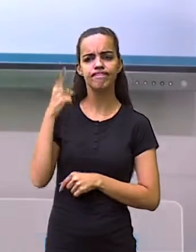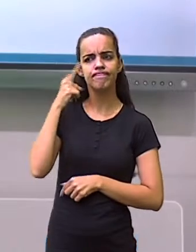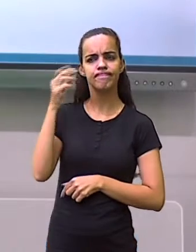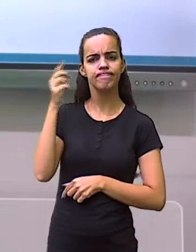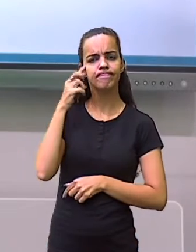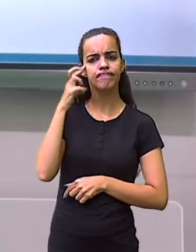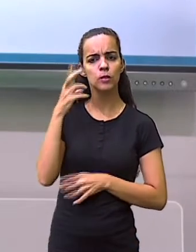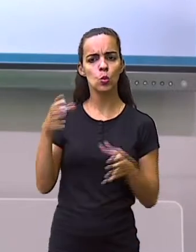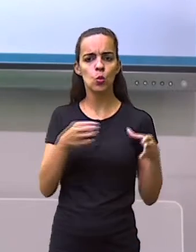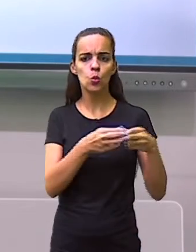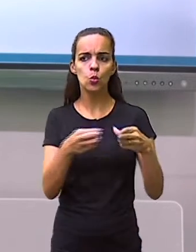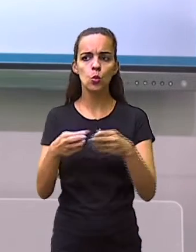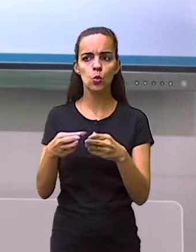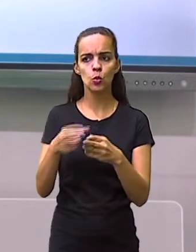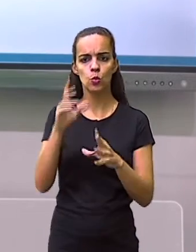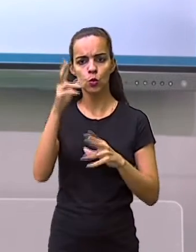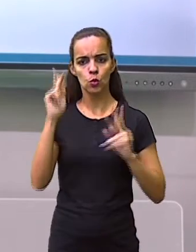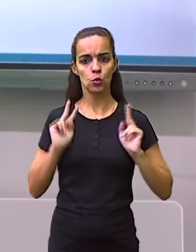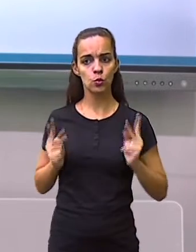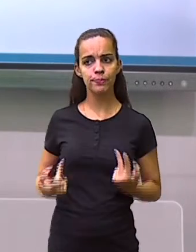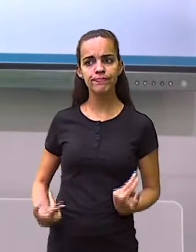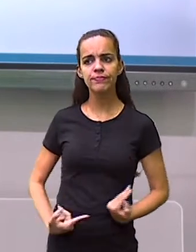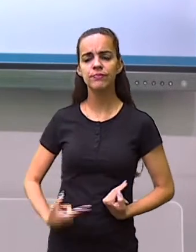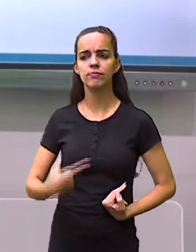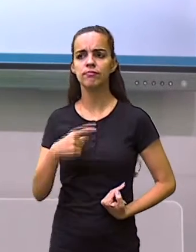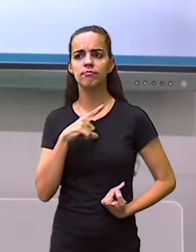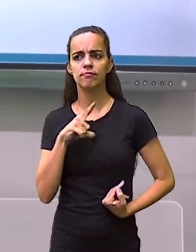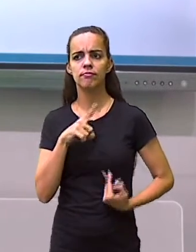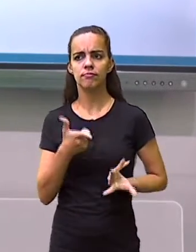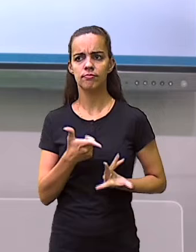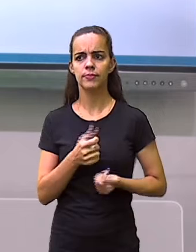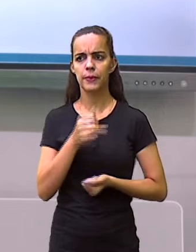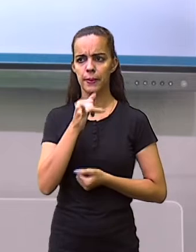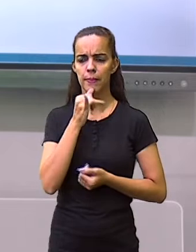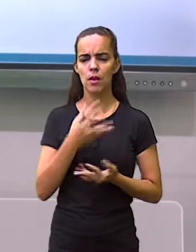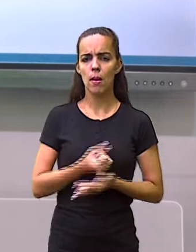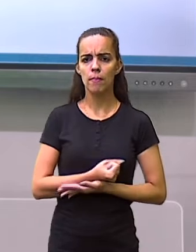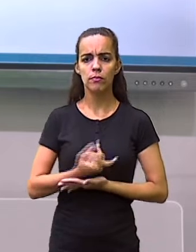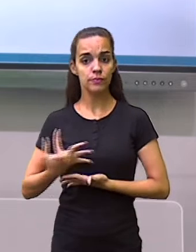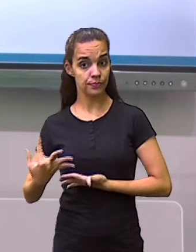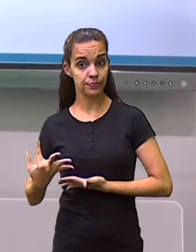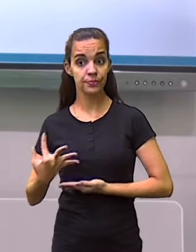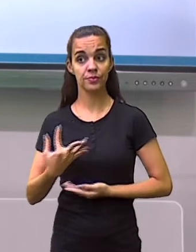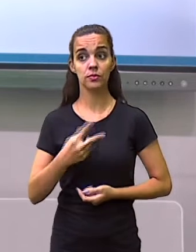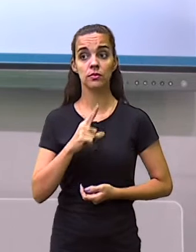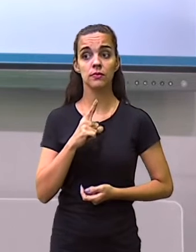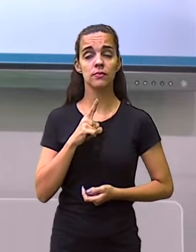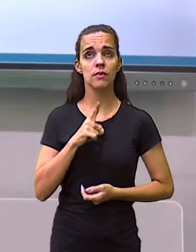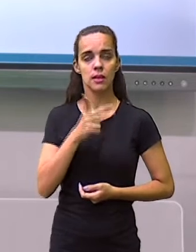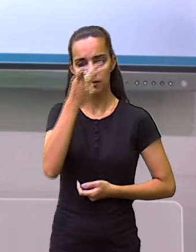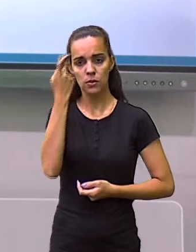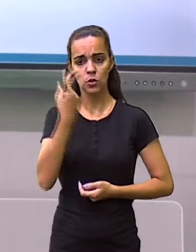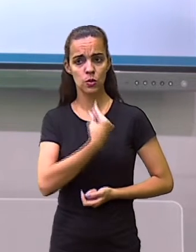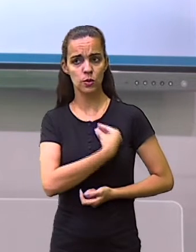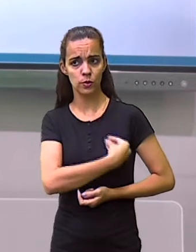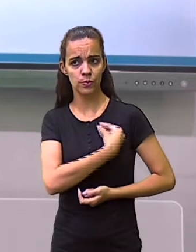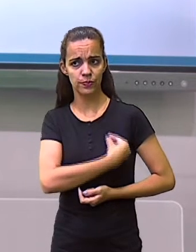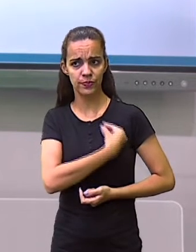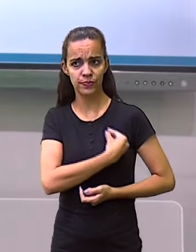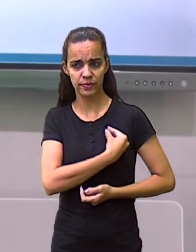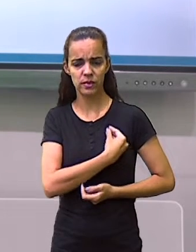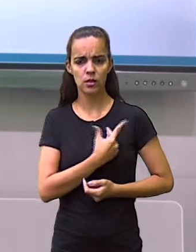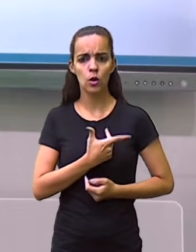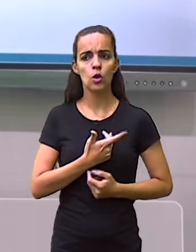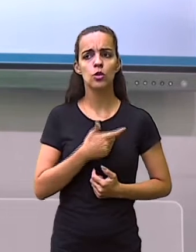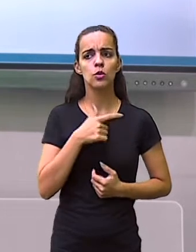humanos, eles migram por alguma razão e muitas vezes é a sobrevivência de um